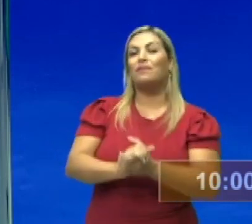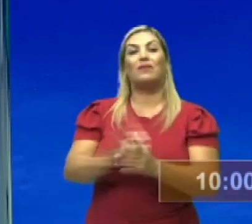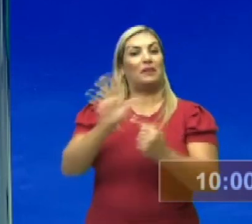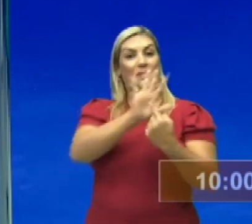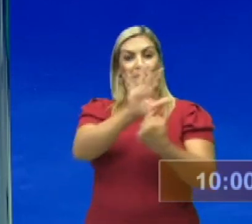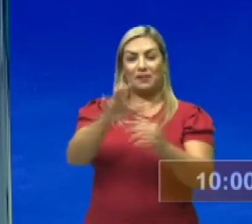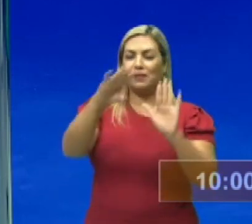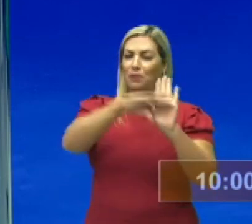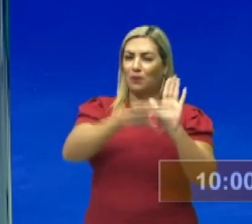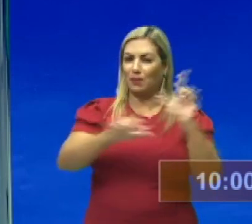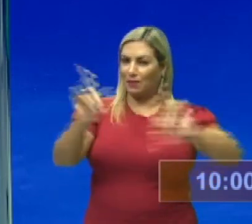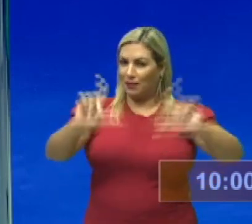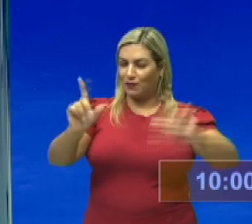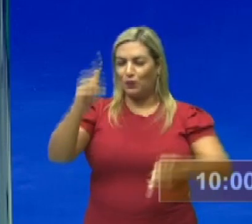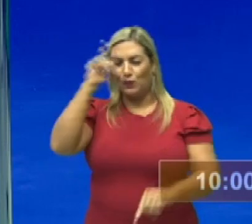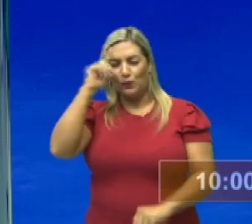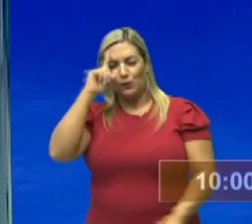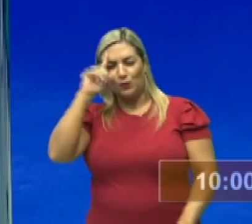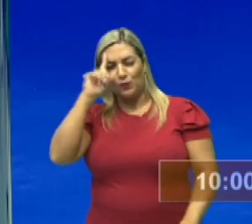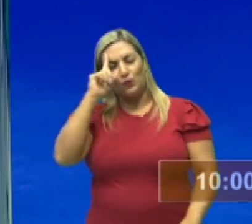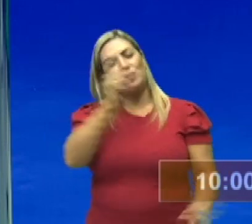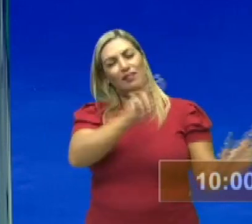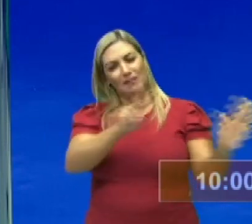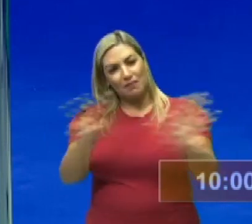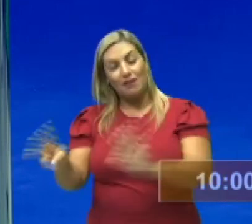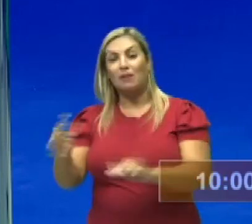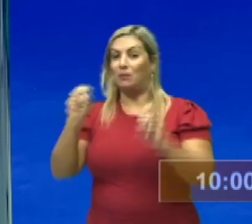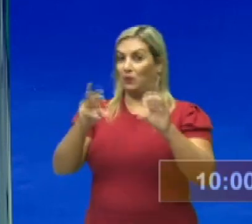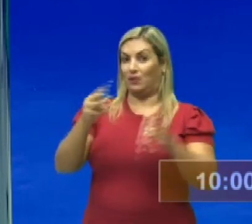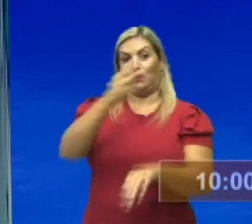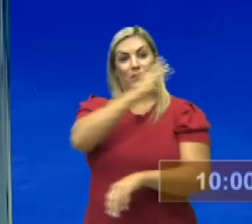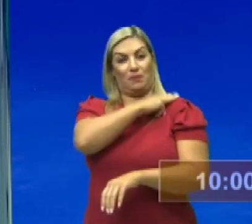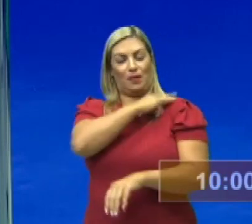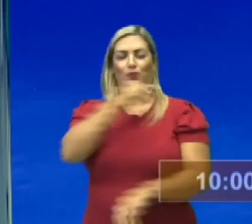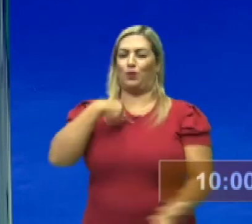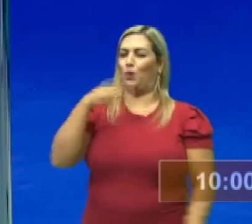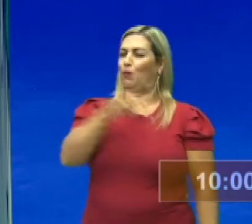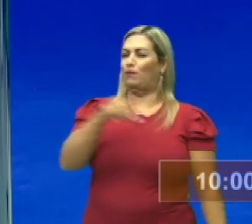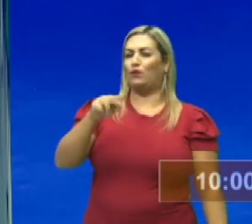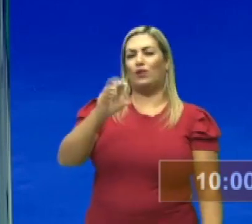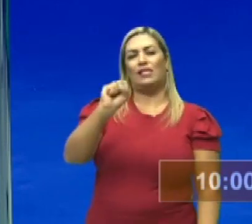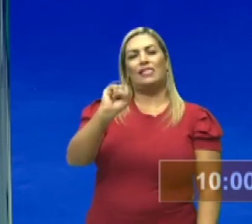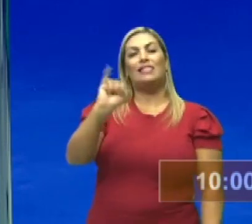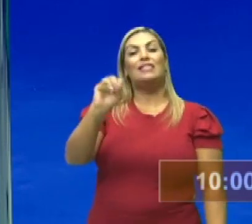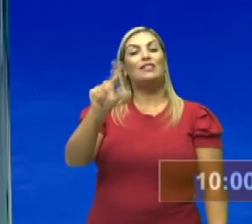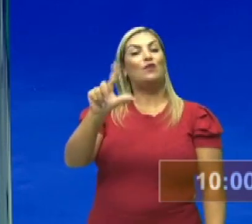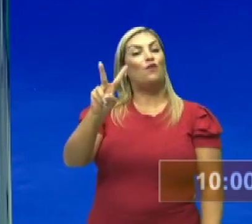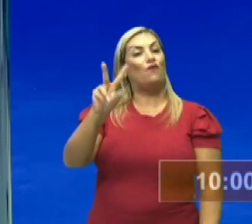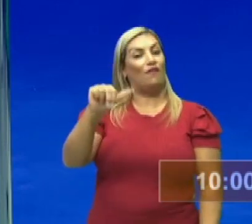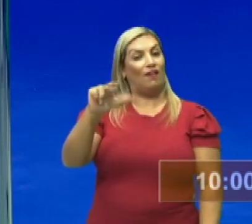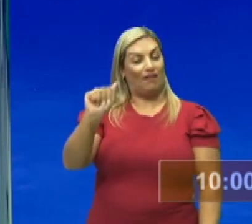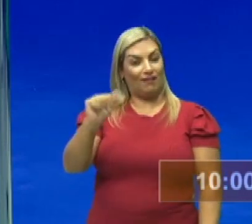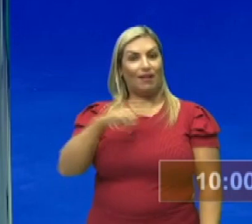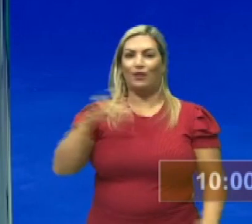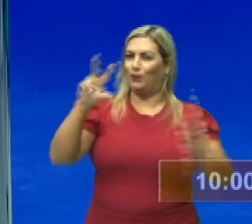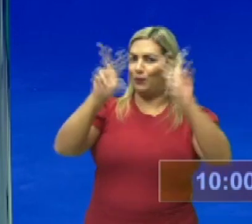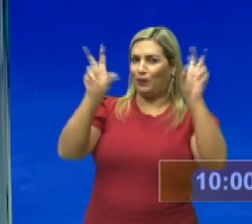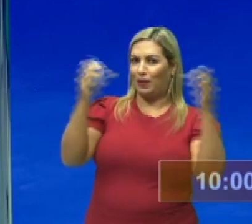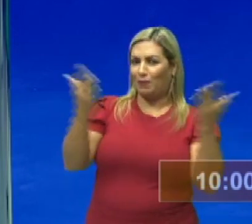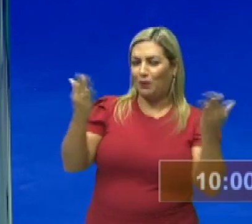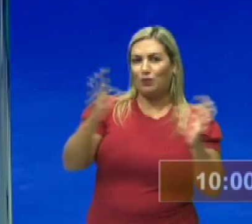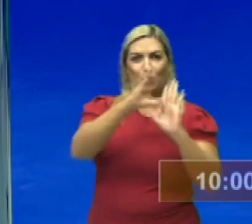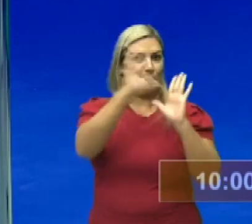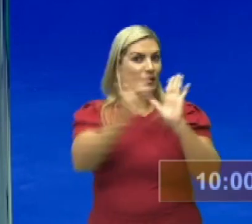apresenta programas diários com aulas para o Ensino Médio. Eu sou a professora Silvana Thaís e o nosso tema de hoje é um conteúdo